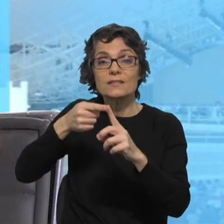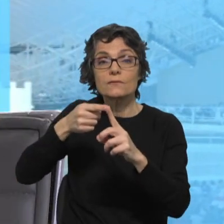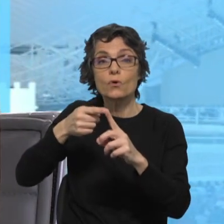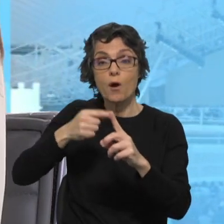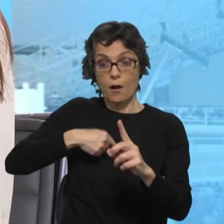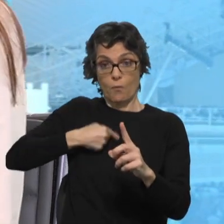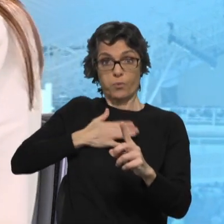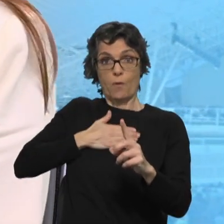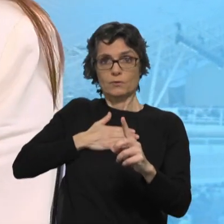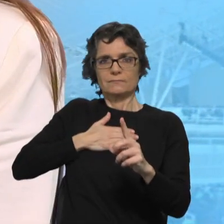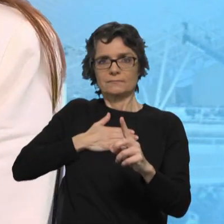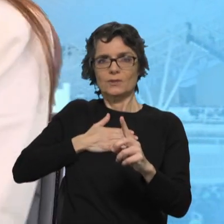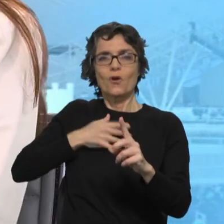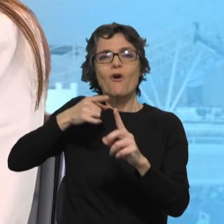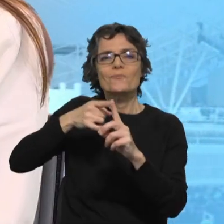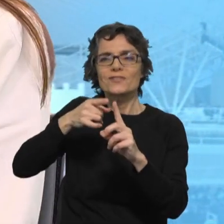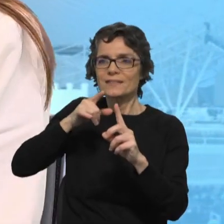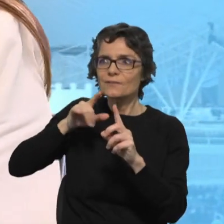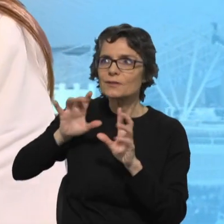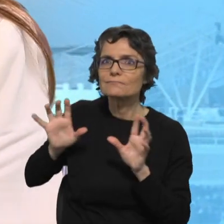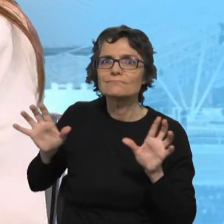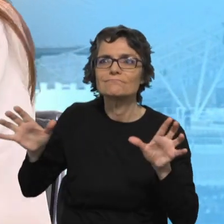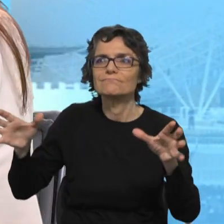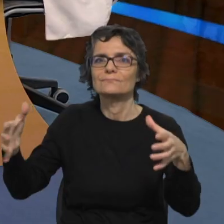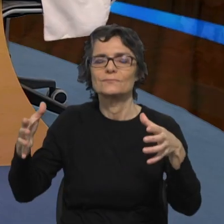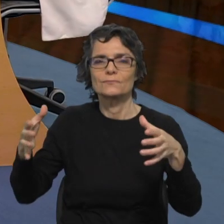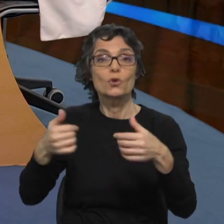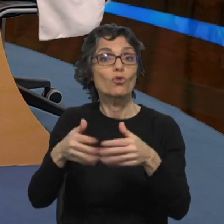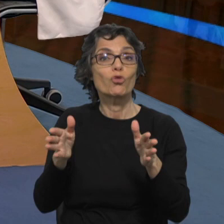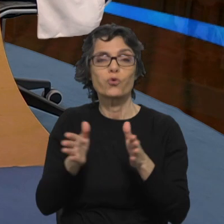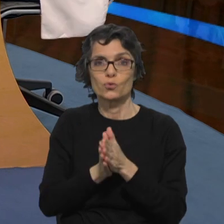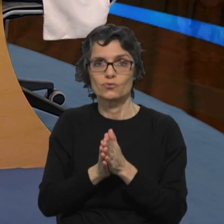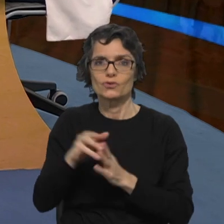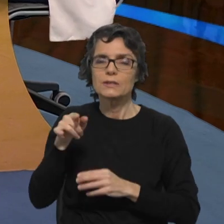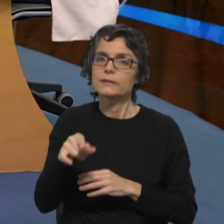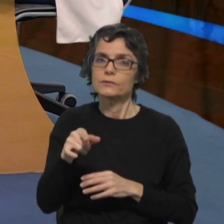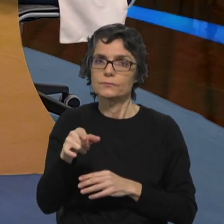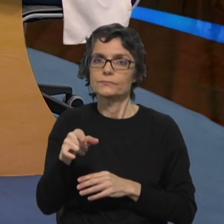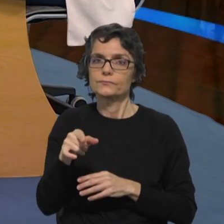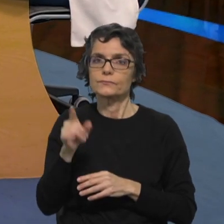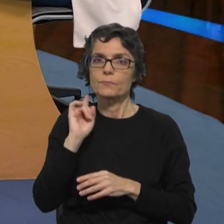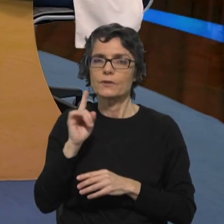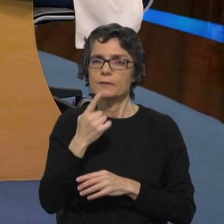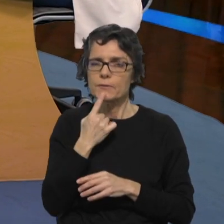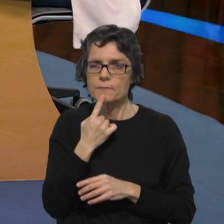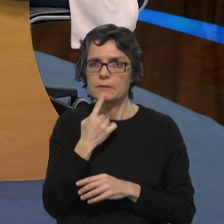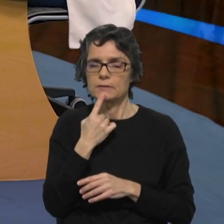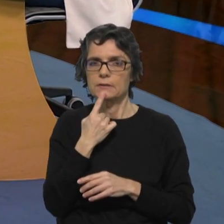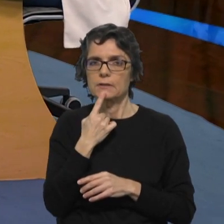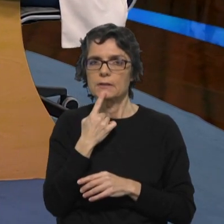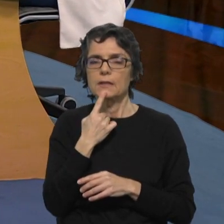para uma comunidade sectária. o bem de todos. Que também, o bem comum é mais do que o bem